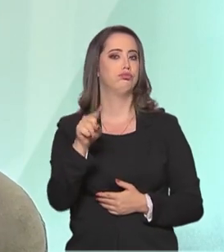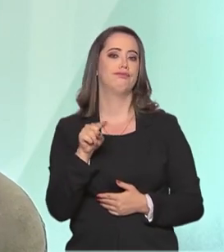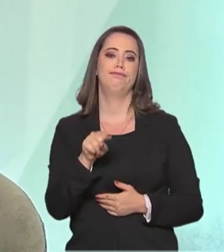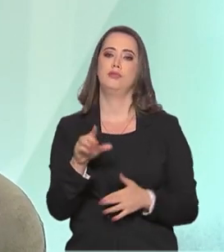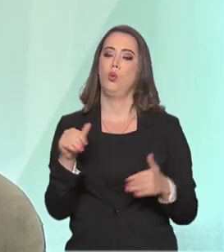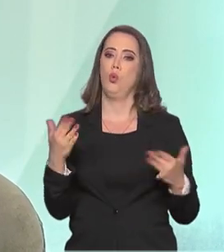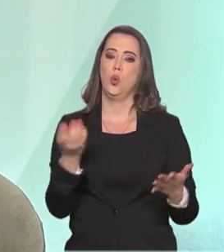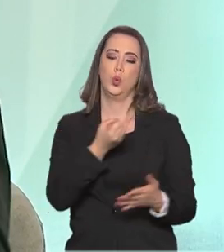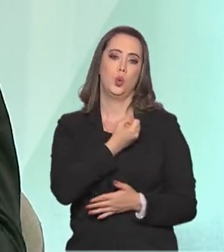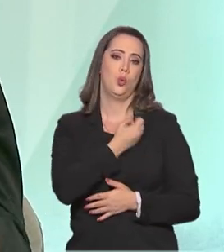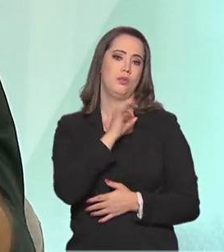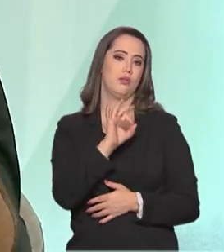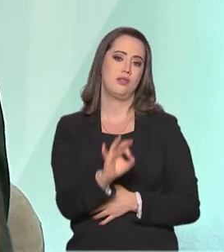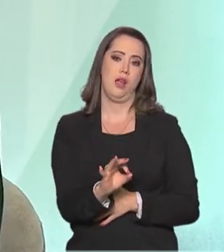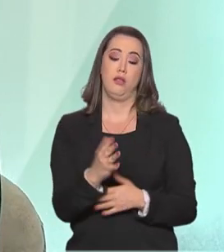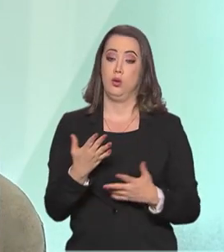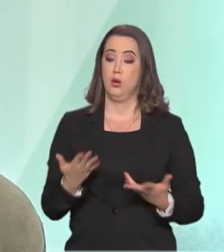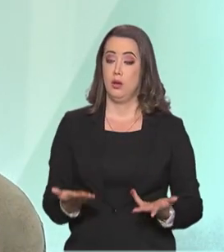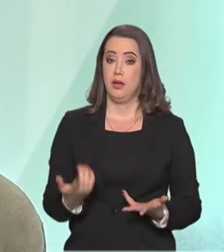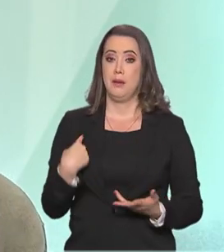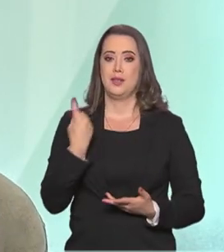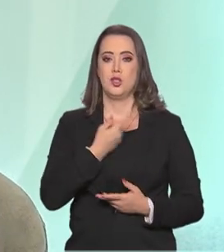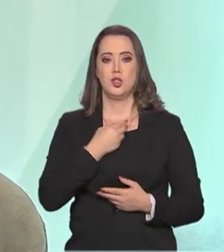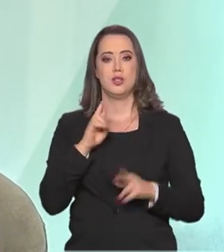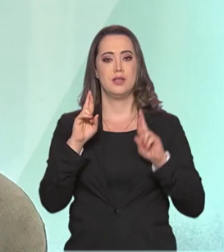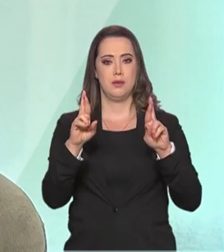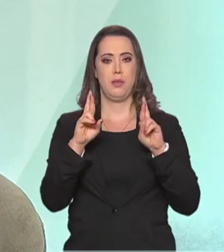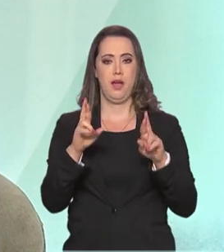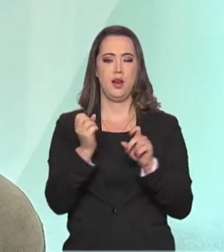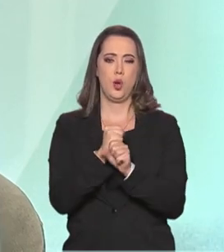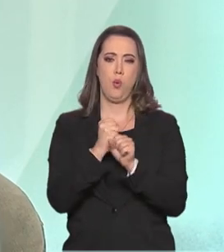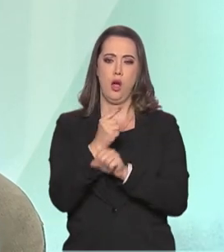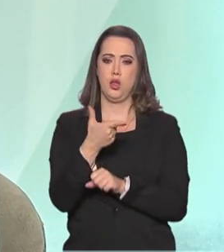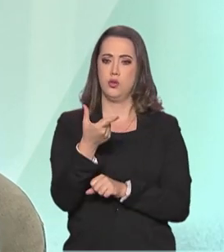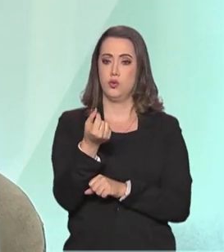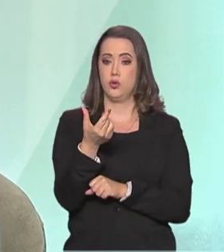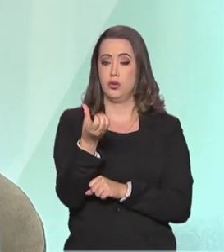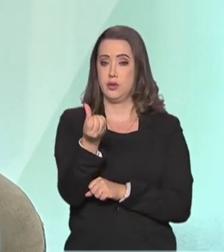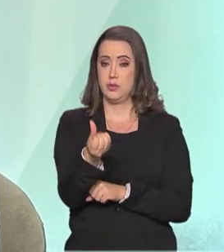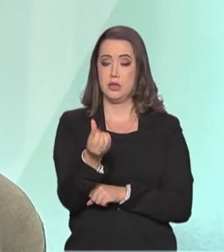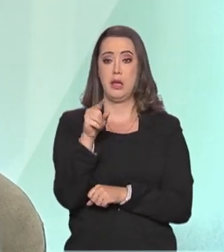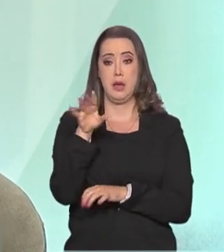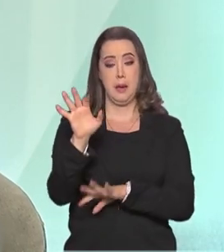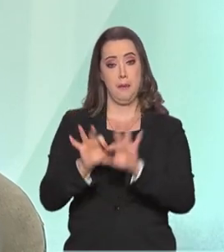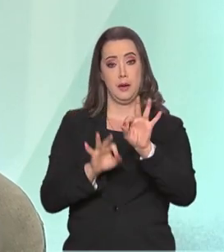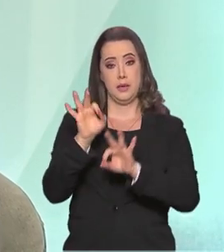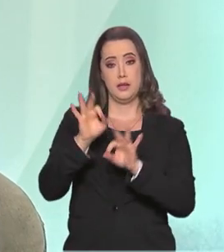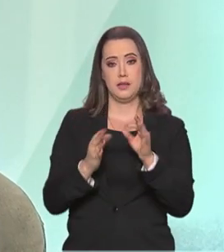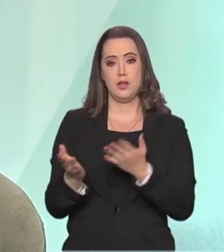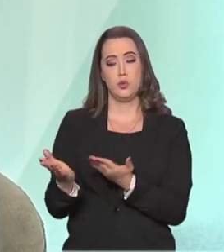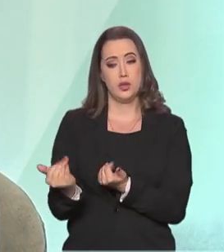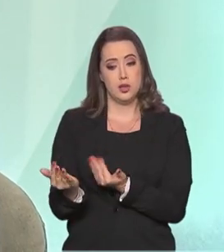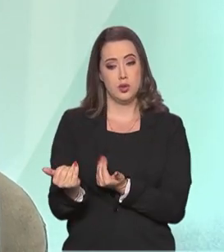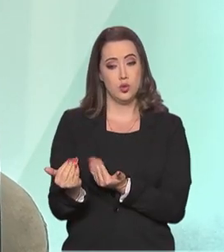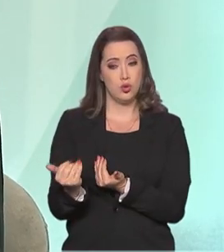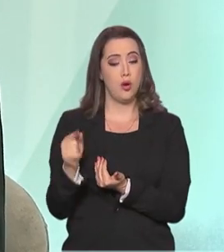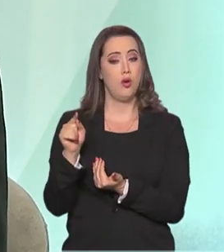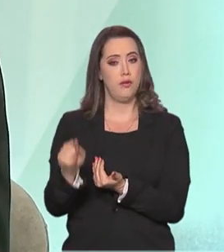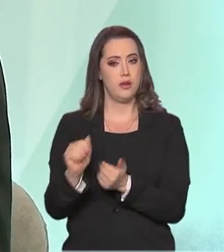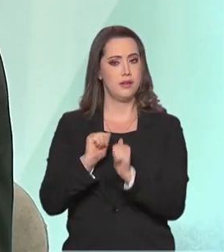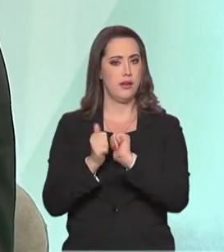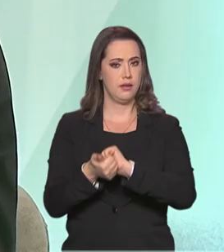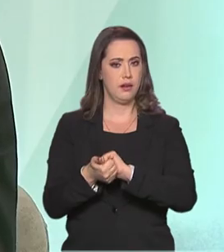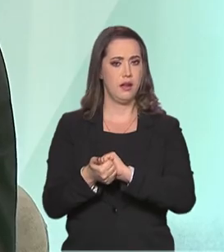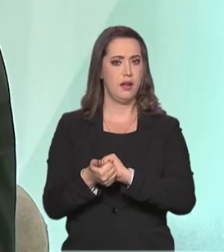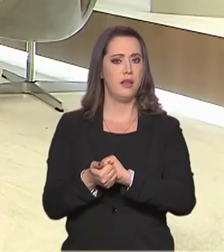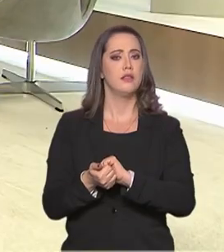claro, sempre que essa euforia de 2016 e a preparação desses jovens atletas, que também não é tão simples, fazer